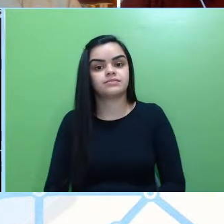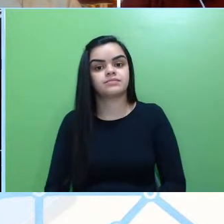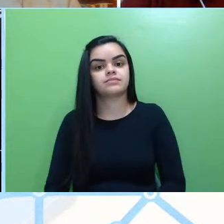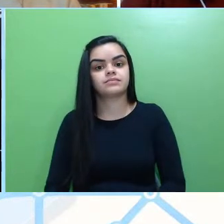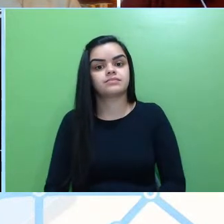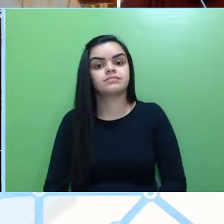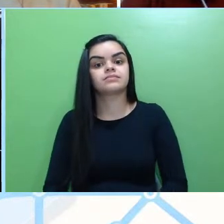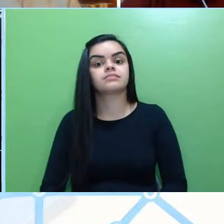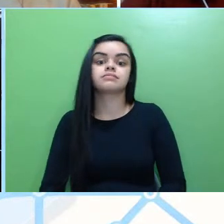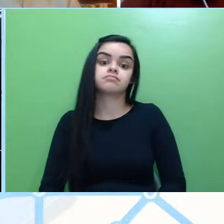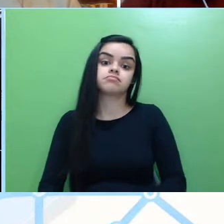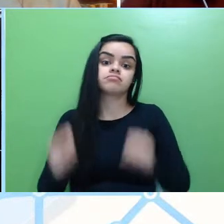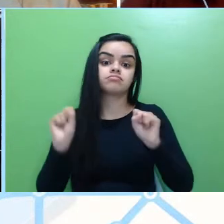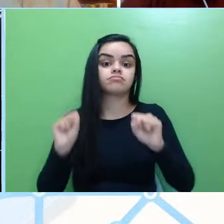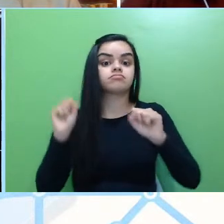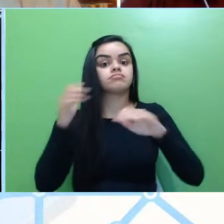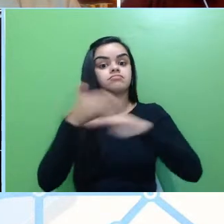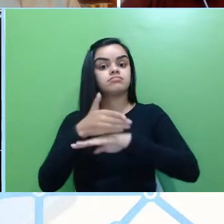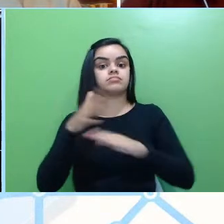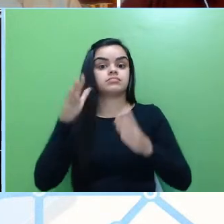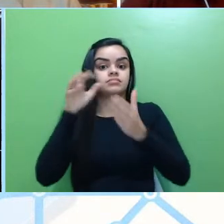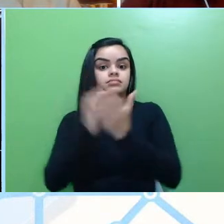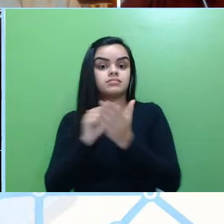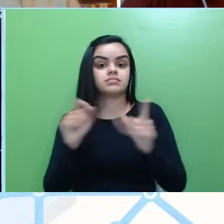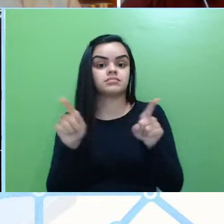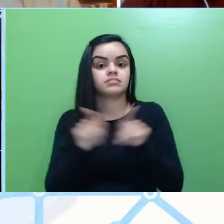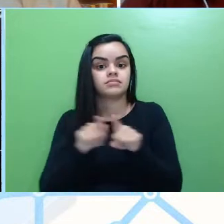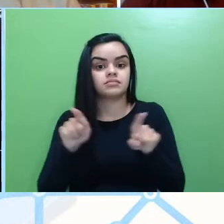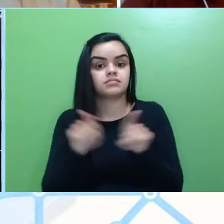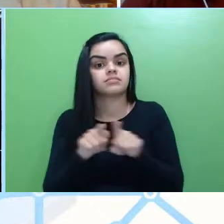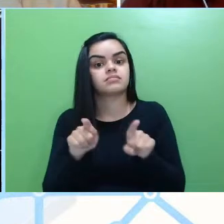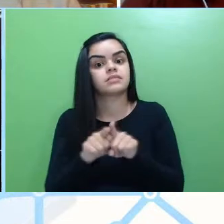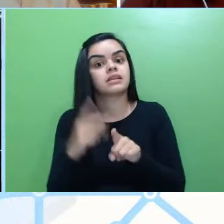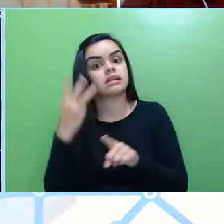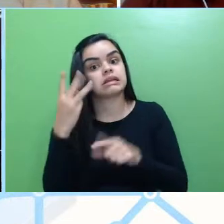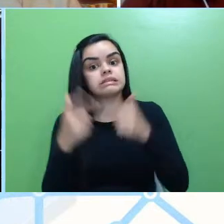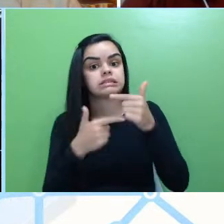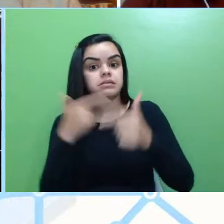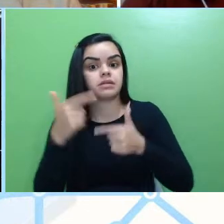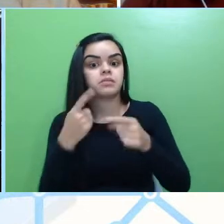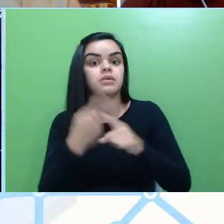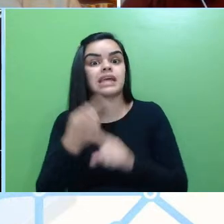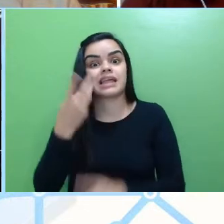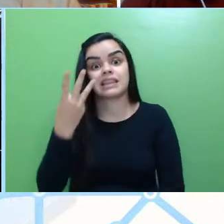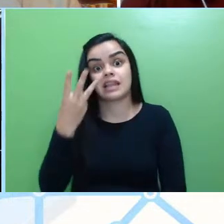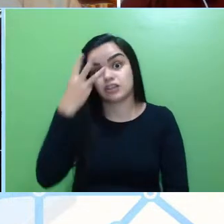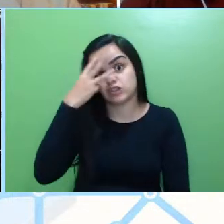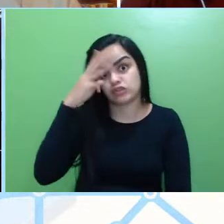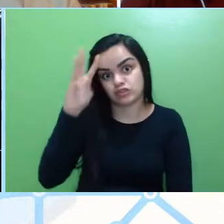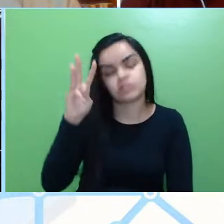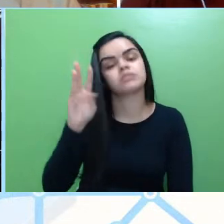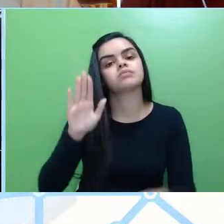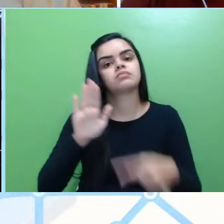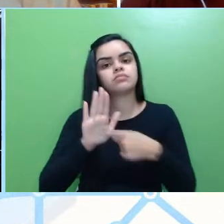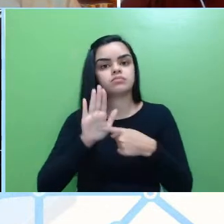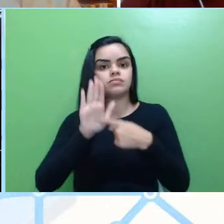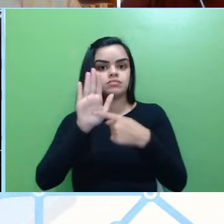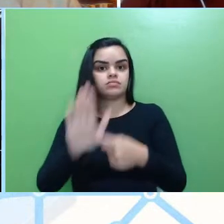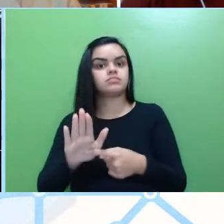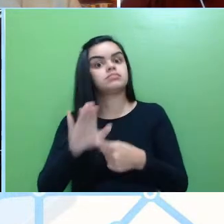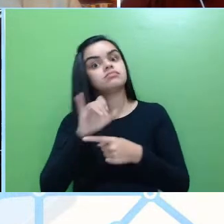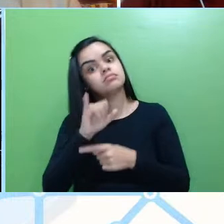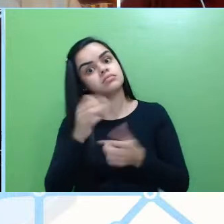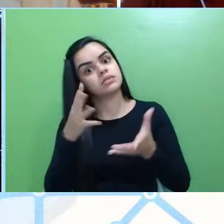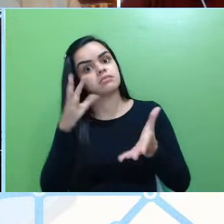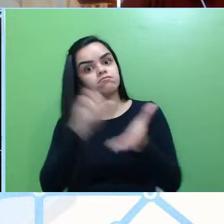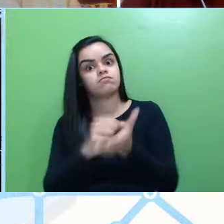de poder participar, né? Se inscrever até três trabalhos, porque serão três dias de GTs. Então, se a pessoa quiser